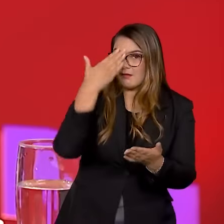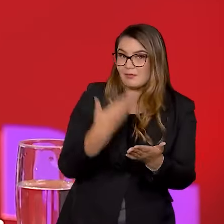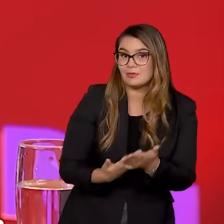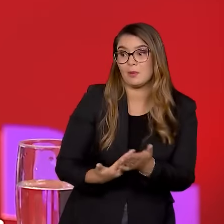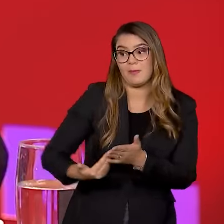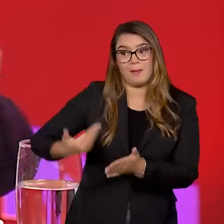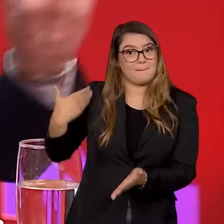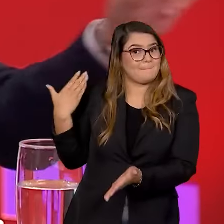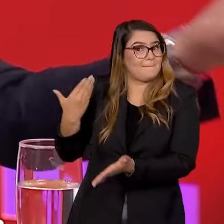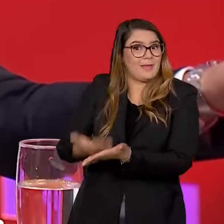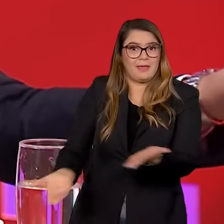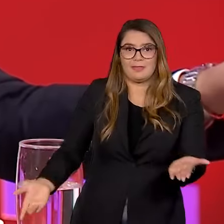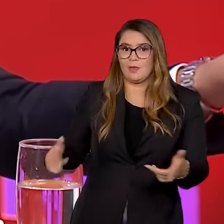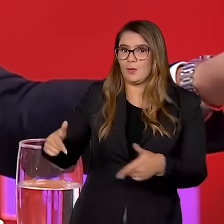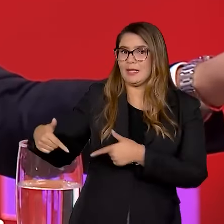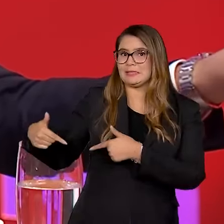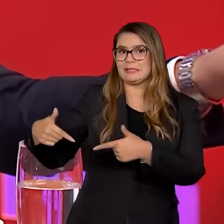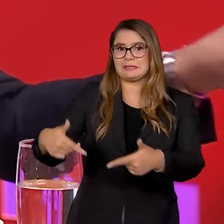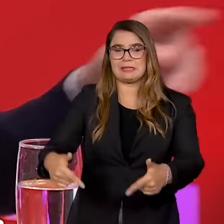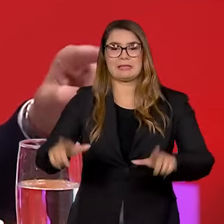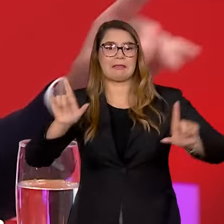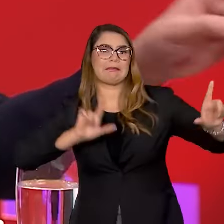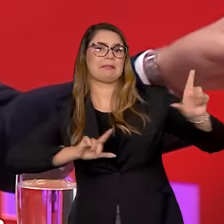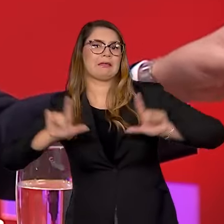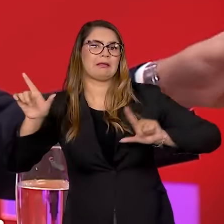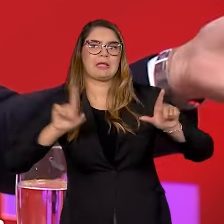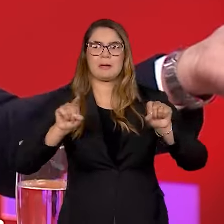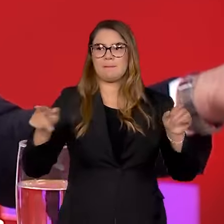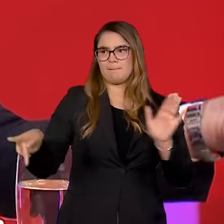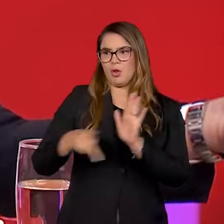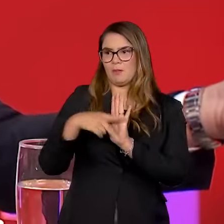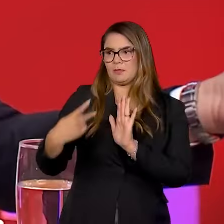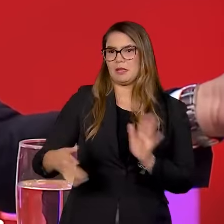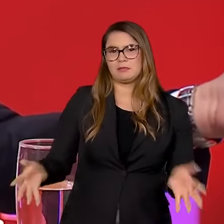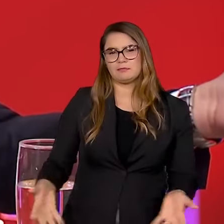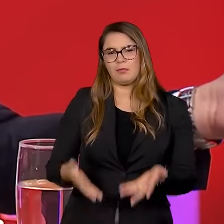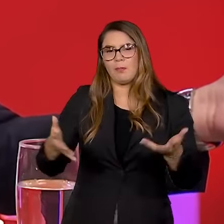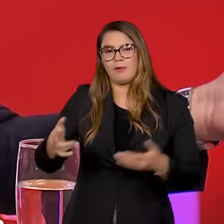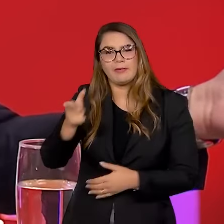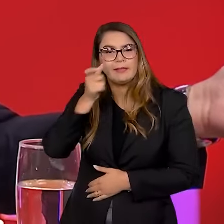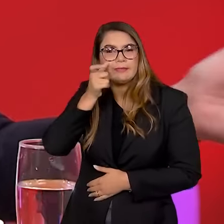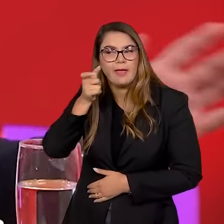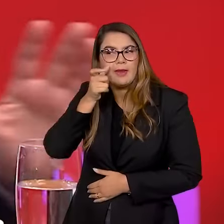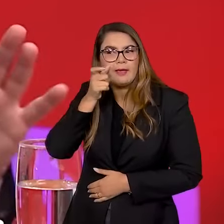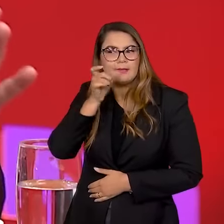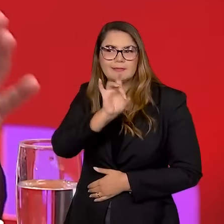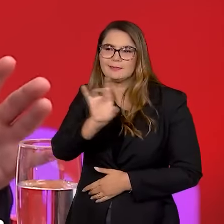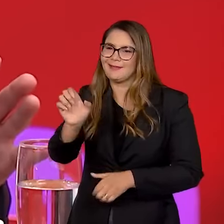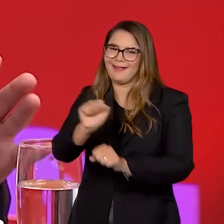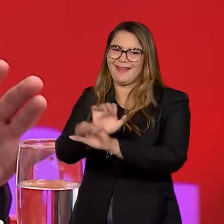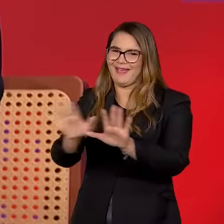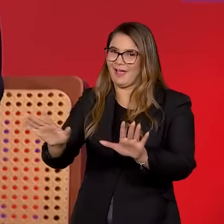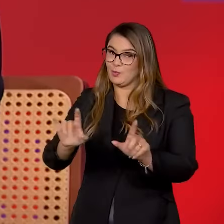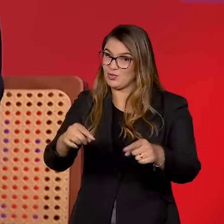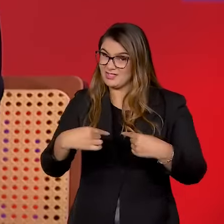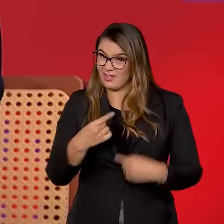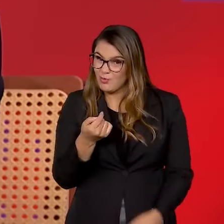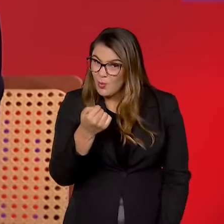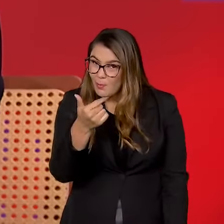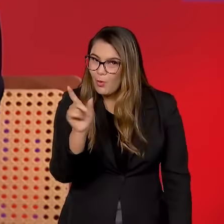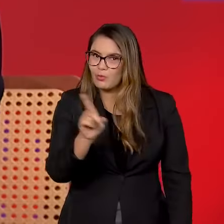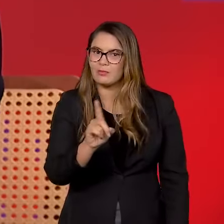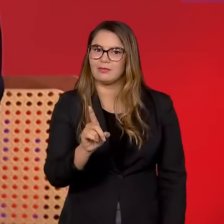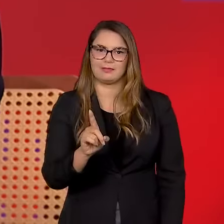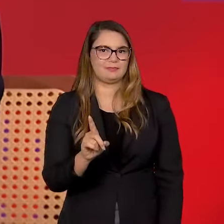que eles perderam nessas ações midiáticas que muitos deles promoveram com interesses inconfessáveis. Não é um desafio pequeno. Cobram